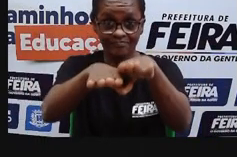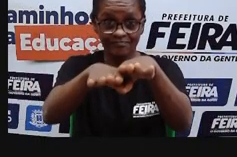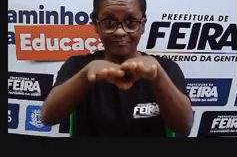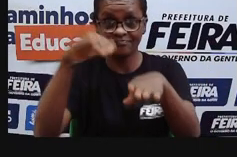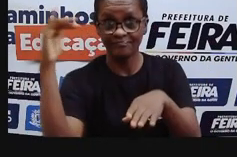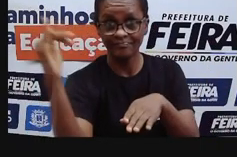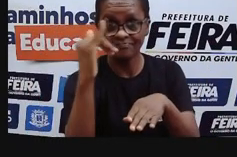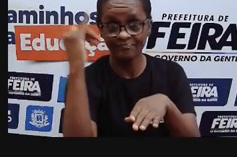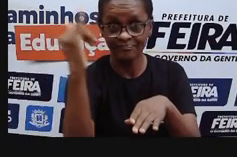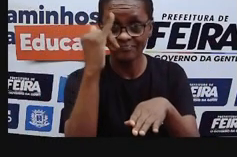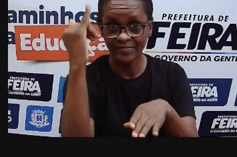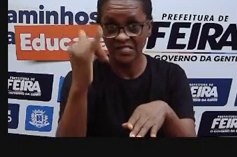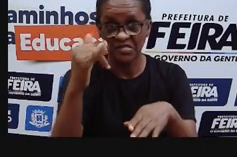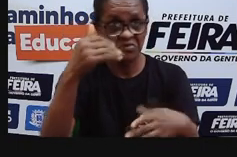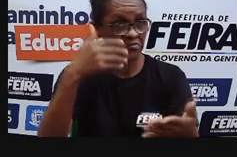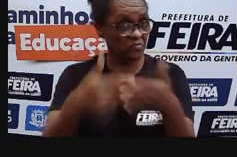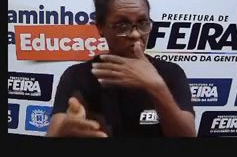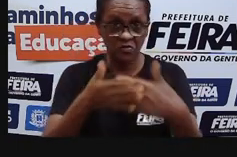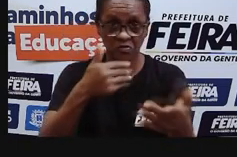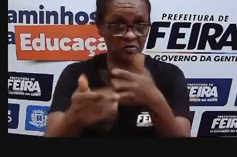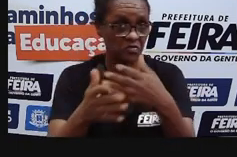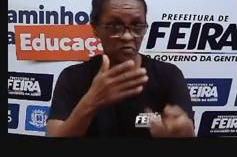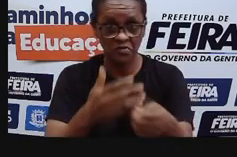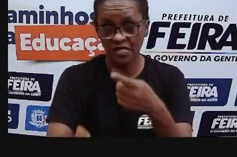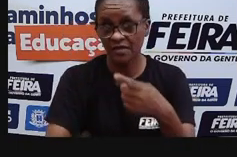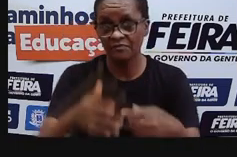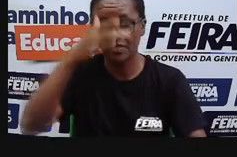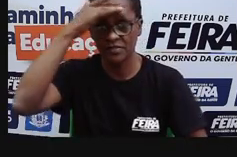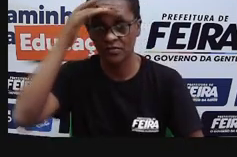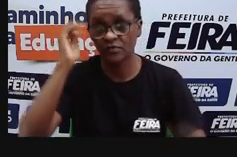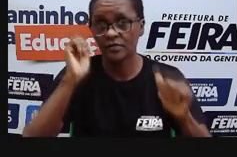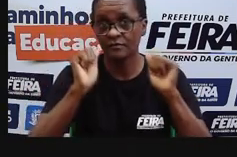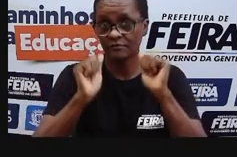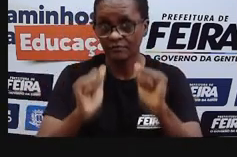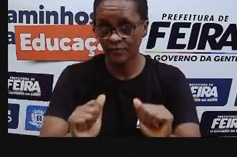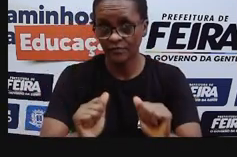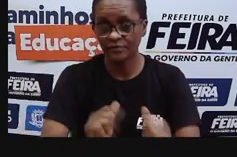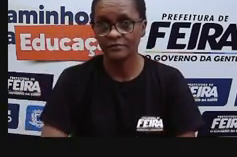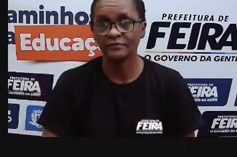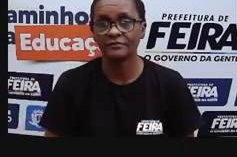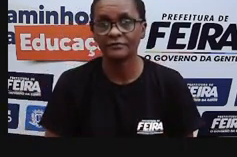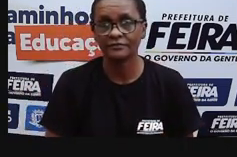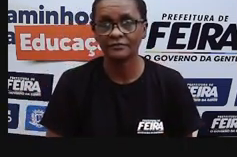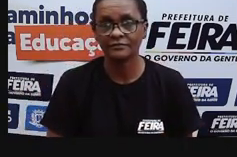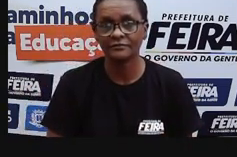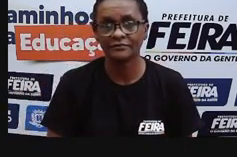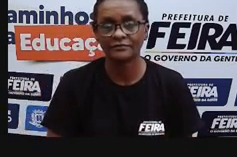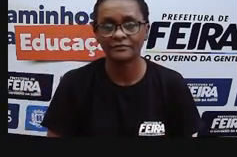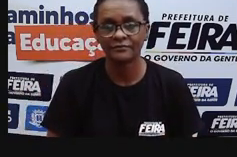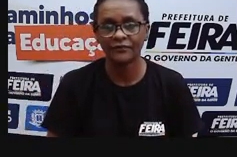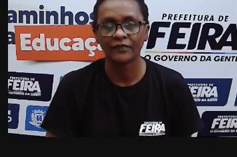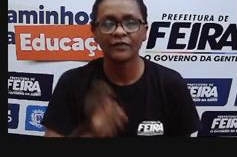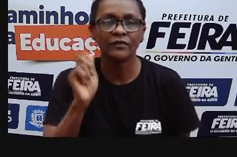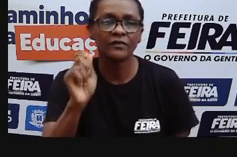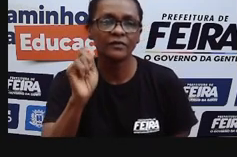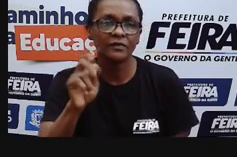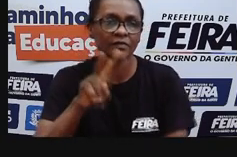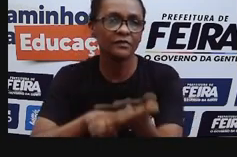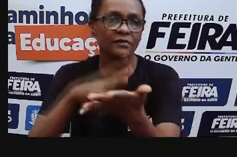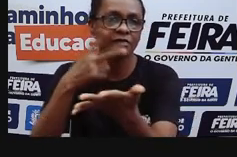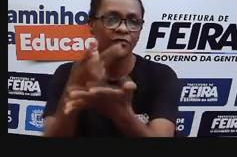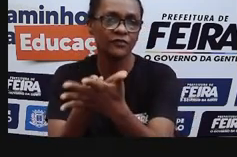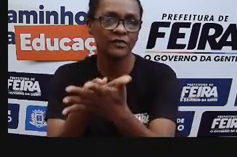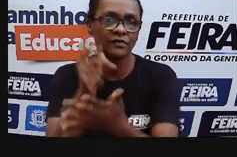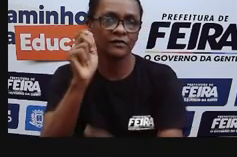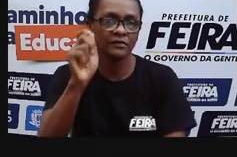virtude do sexo é benegar justiça à metade da população. Então, vamos ficar com essa frase para a gente pensar um pouquinho